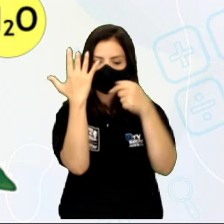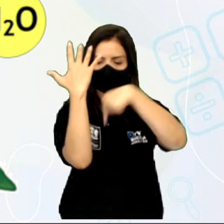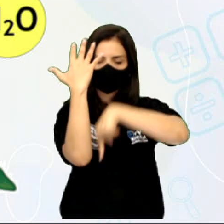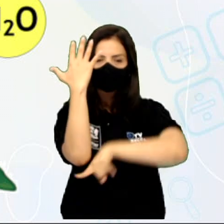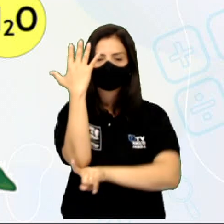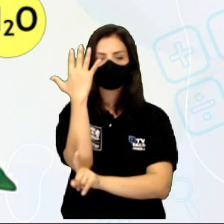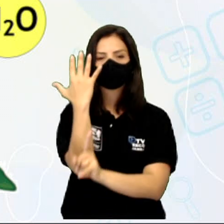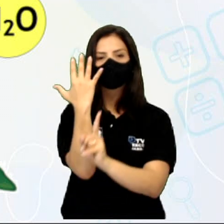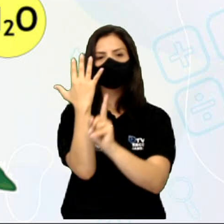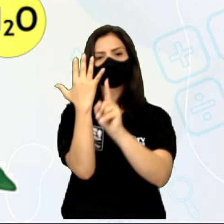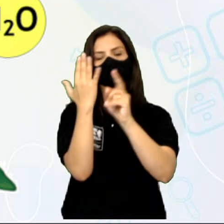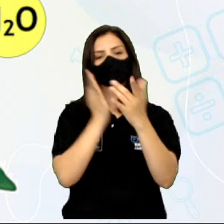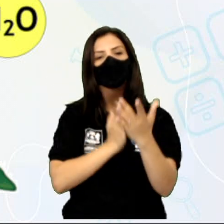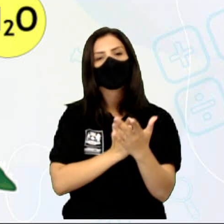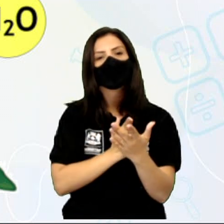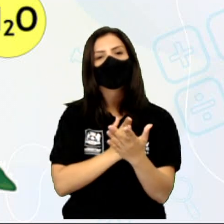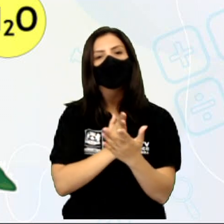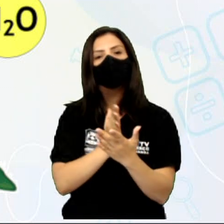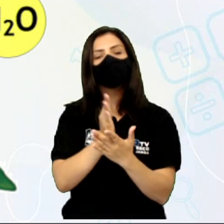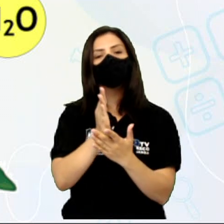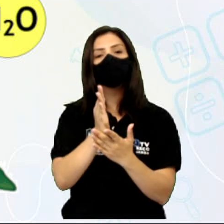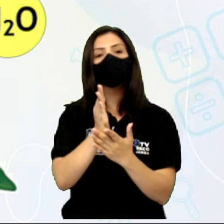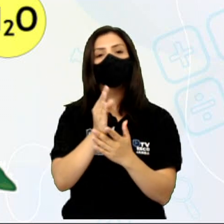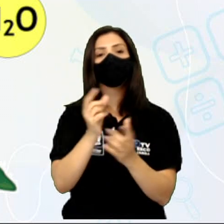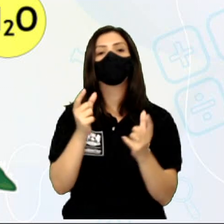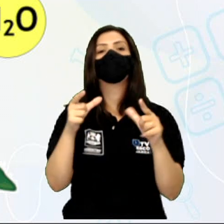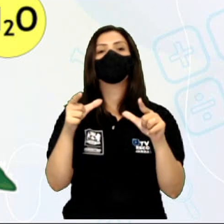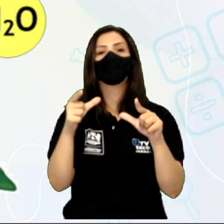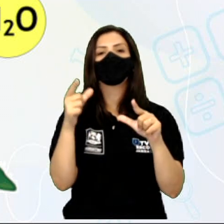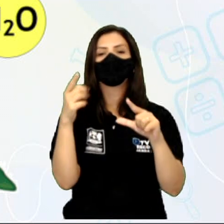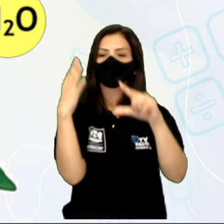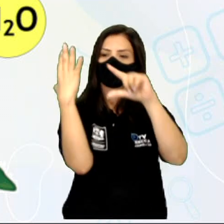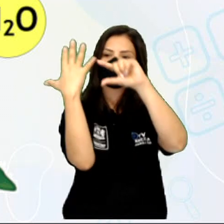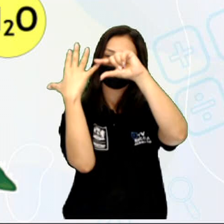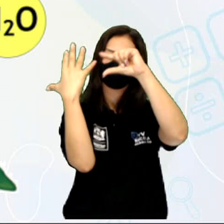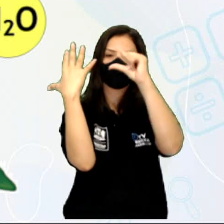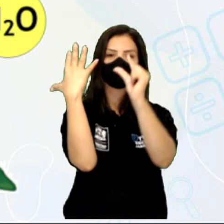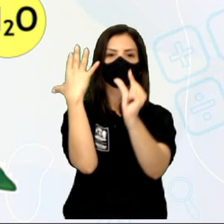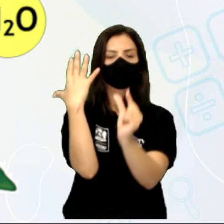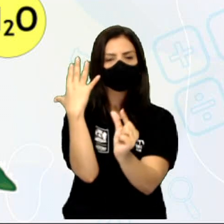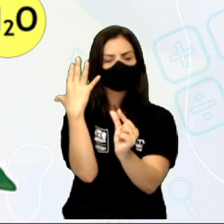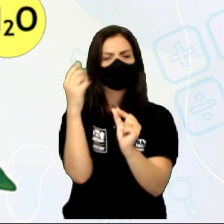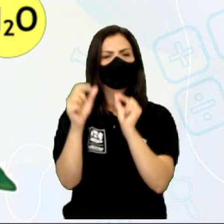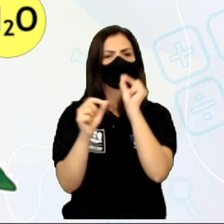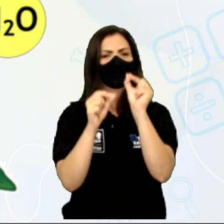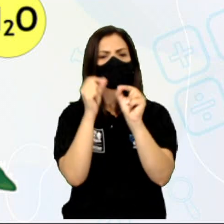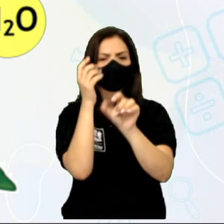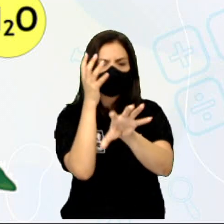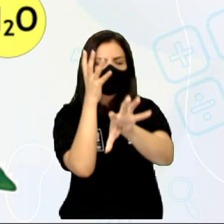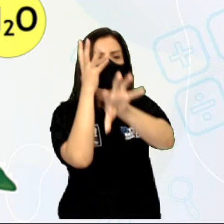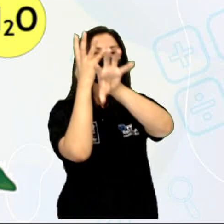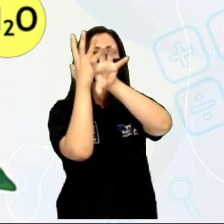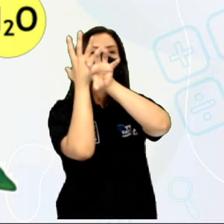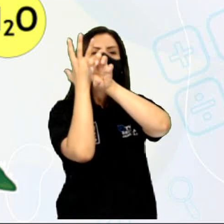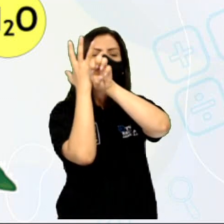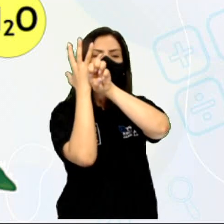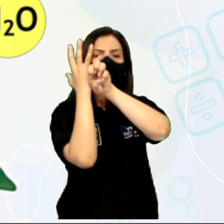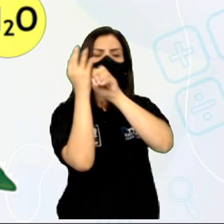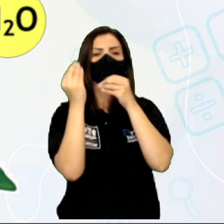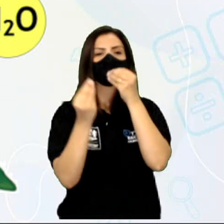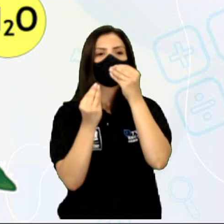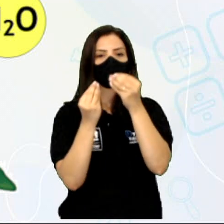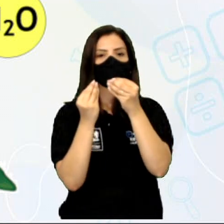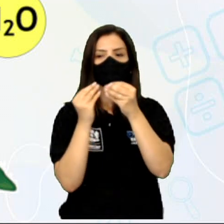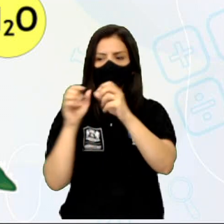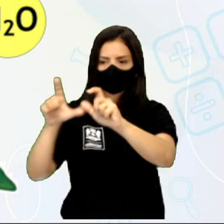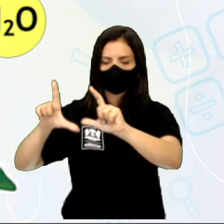realizada a partir da folha. Como acontece a questão da respiração? Eu trouxe essa imagem para a